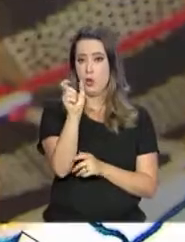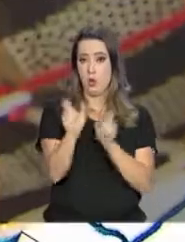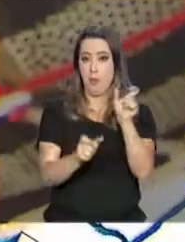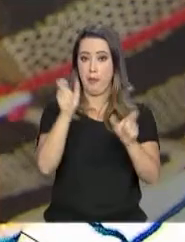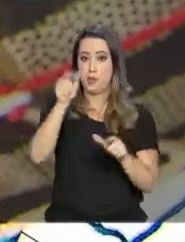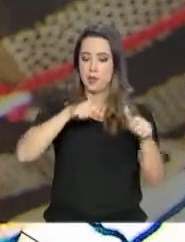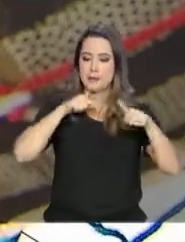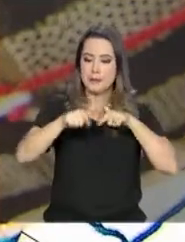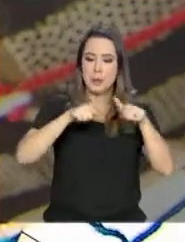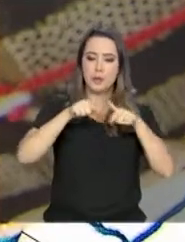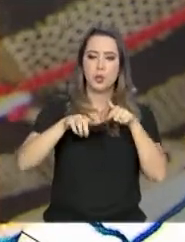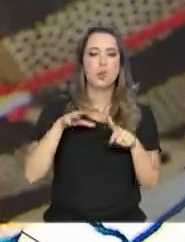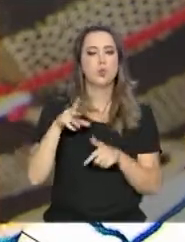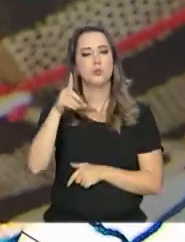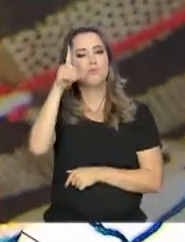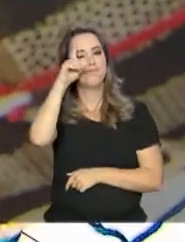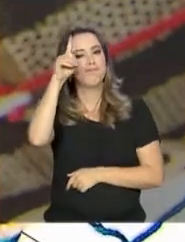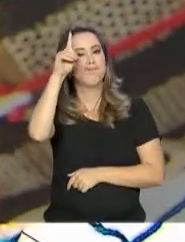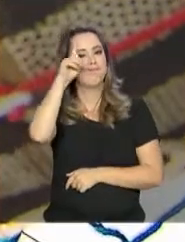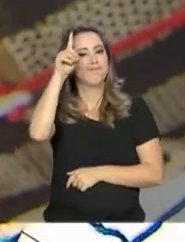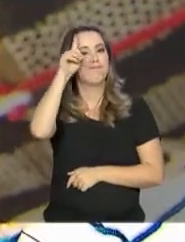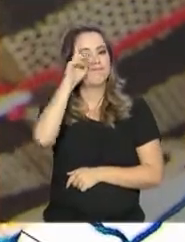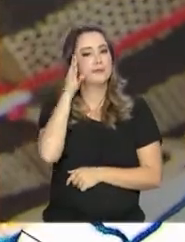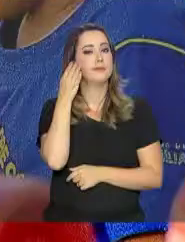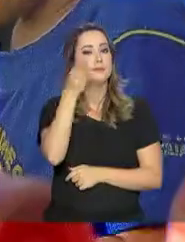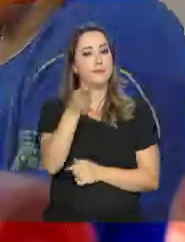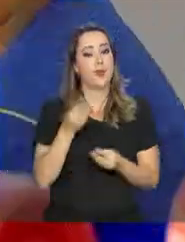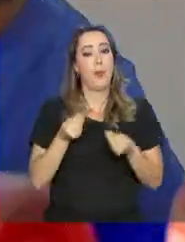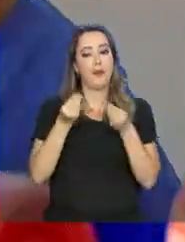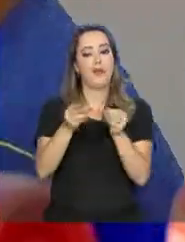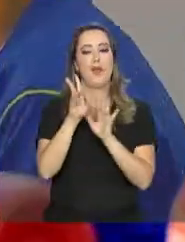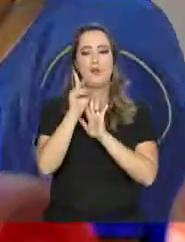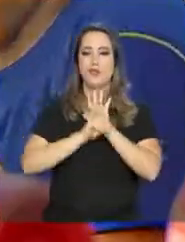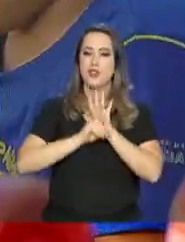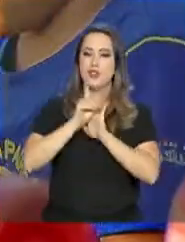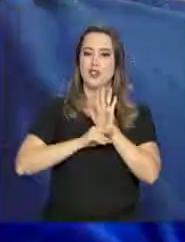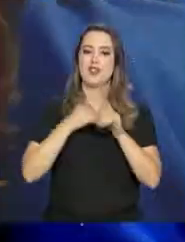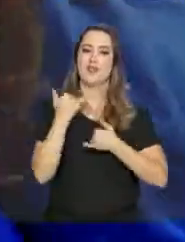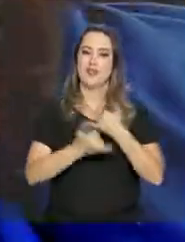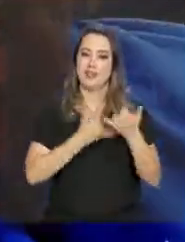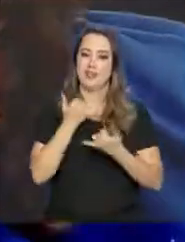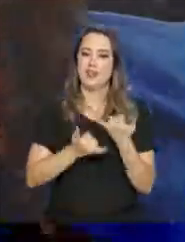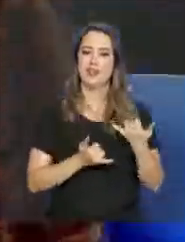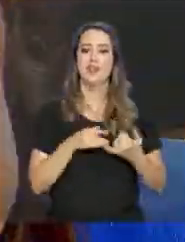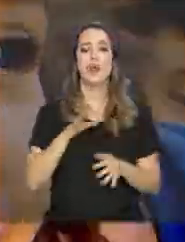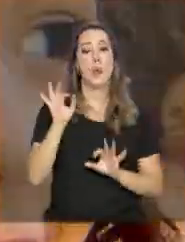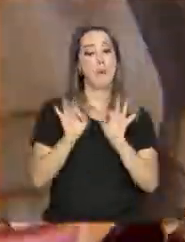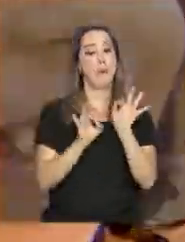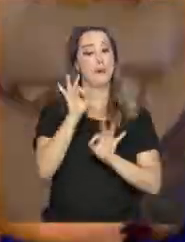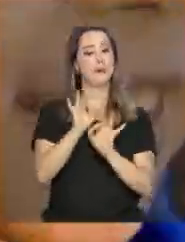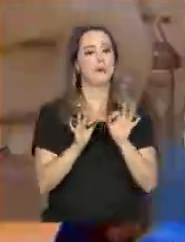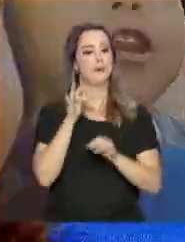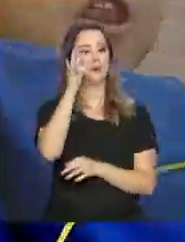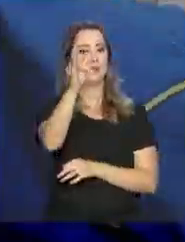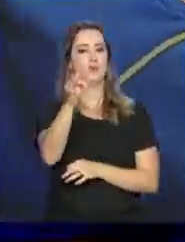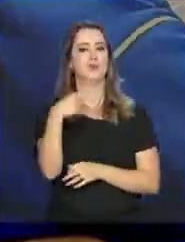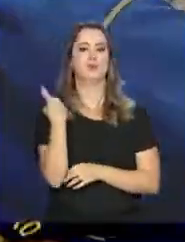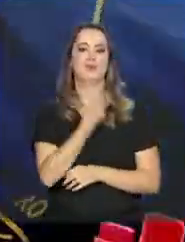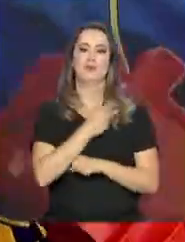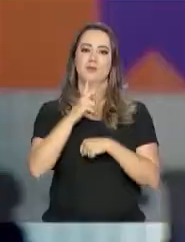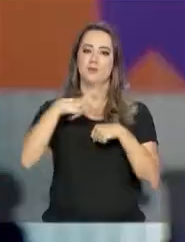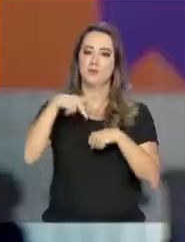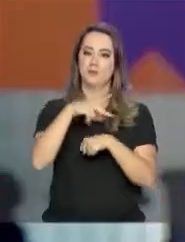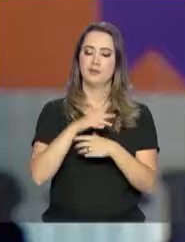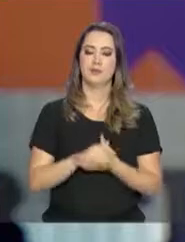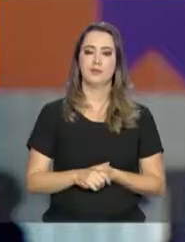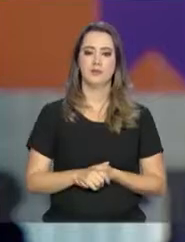trabalham o dia inteiro para garantir a esses pequenos o direito de brincar e serem preparados para o futuro do nosso país.